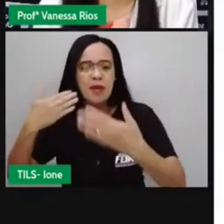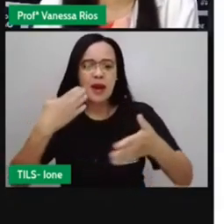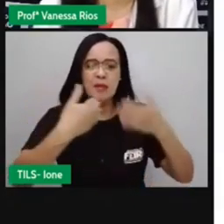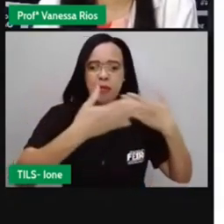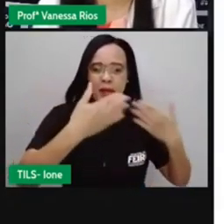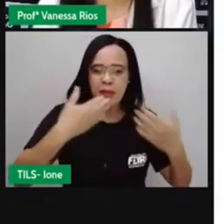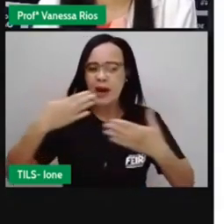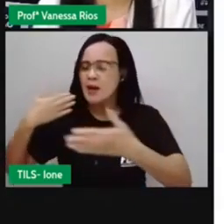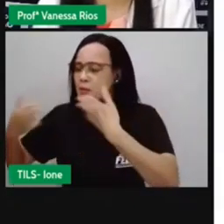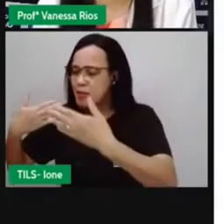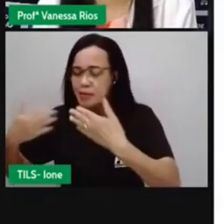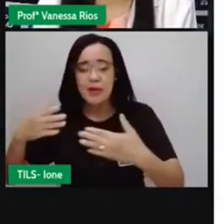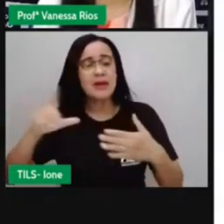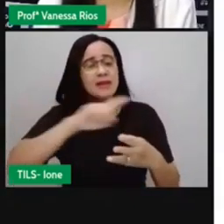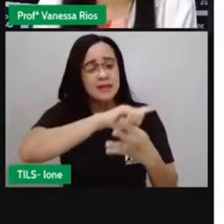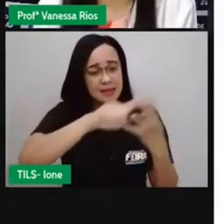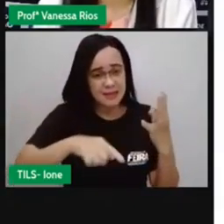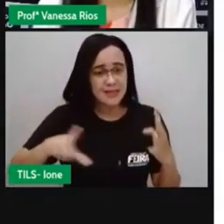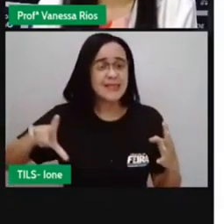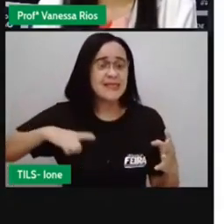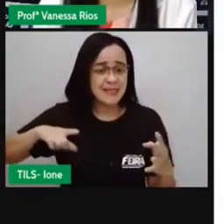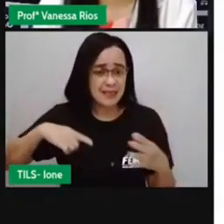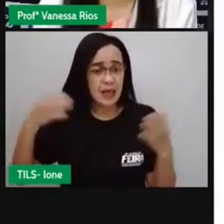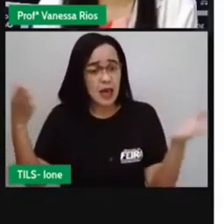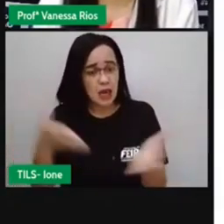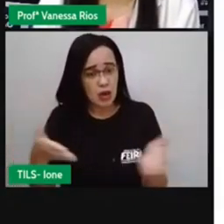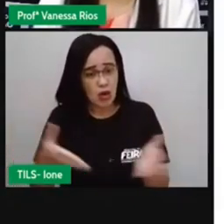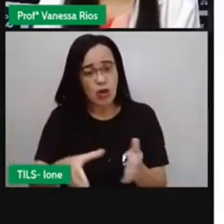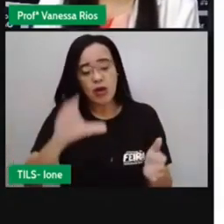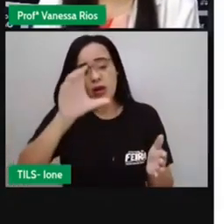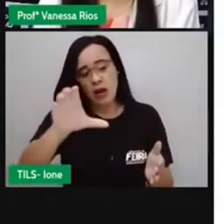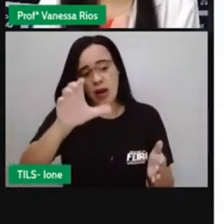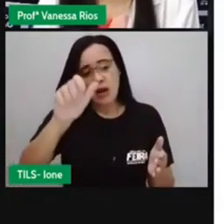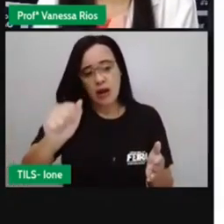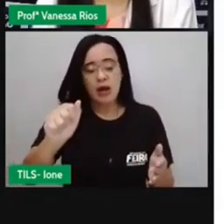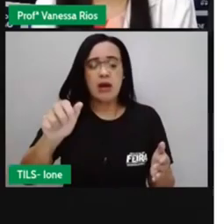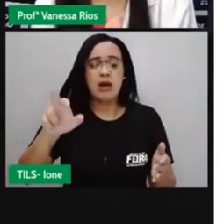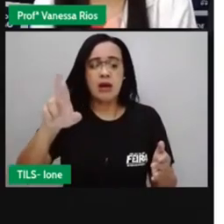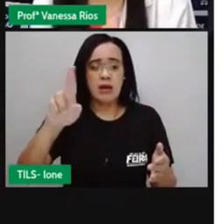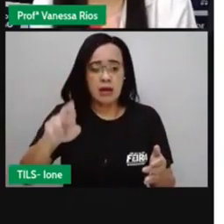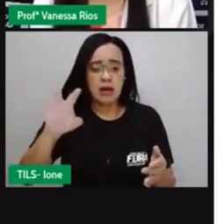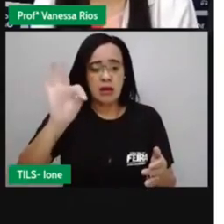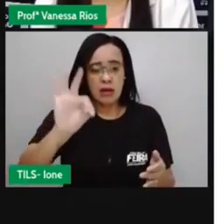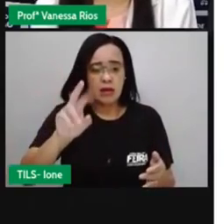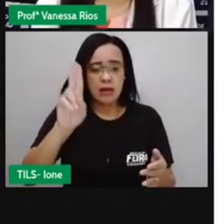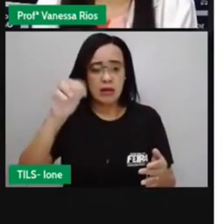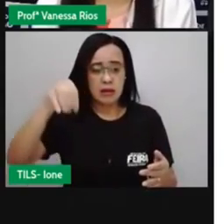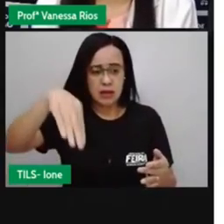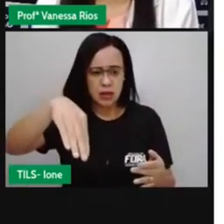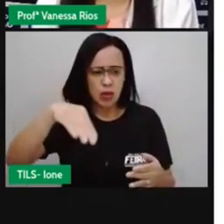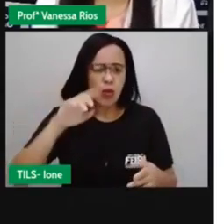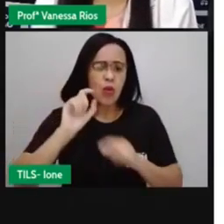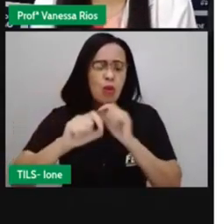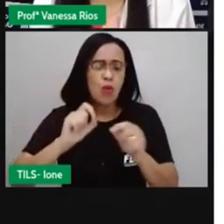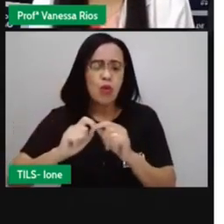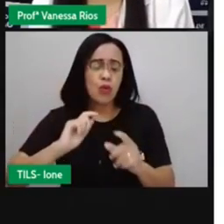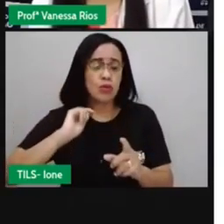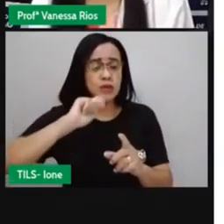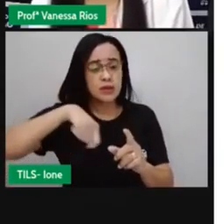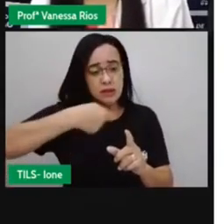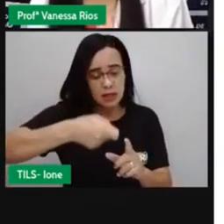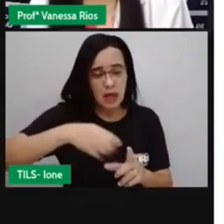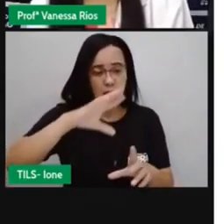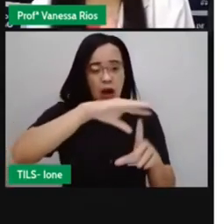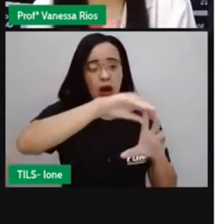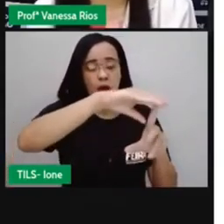E agora a gente vai estudar sobre o cartoon, que também aparece aí dentro dos textos jornalísticos. Mas além da